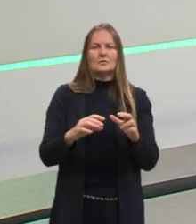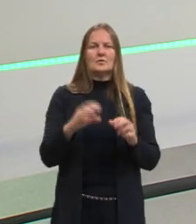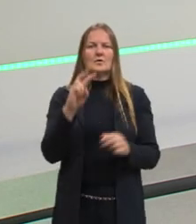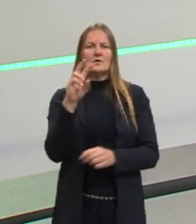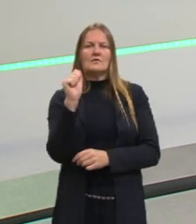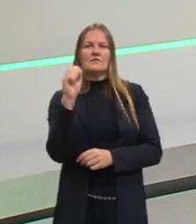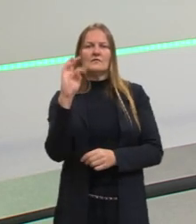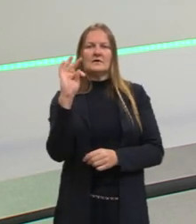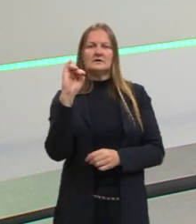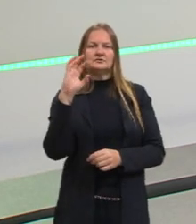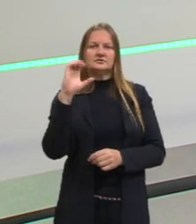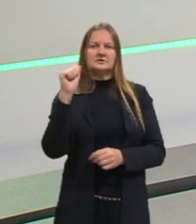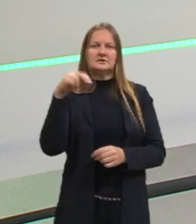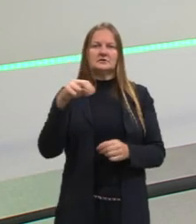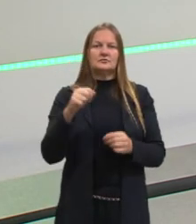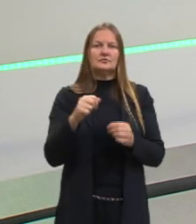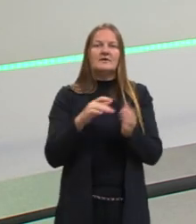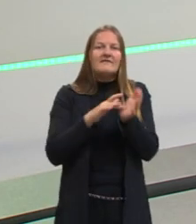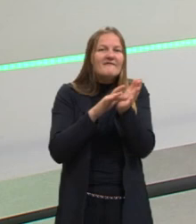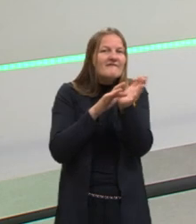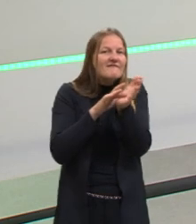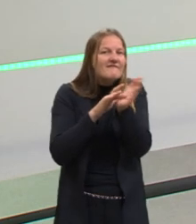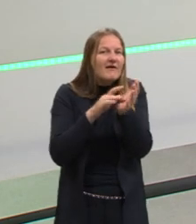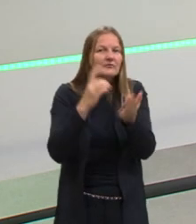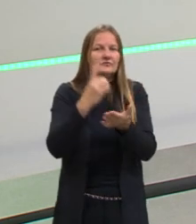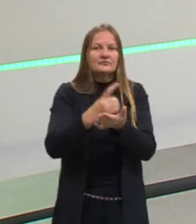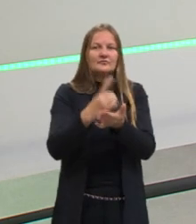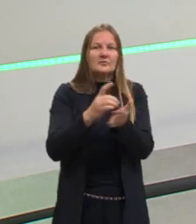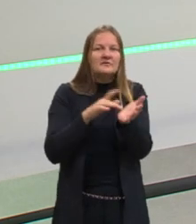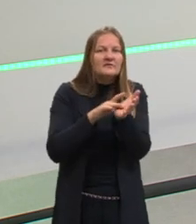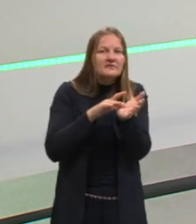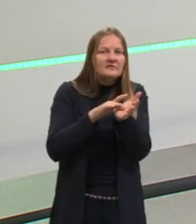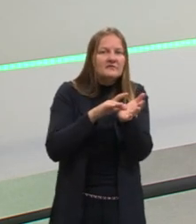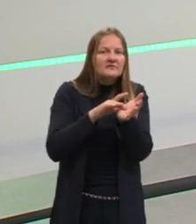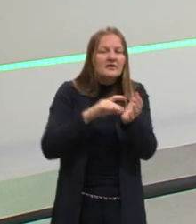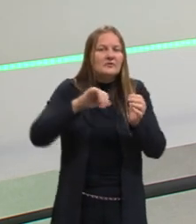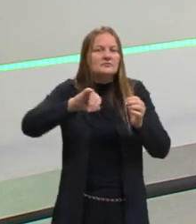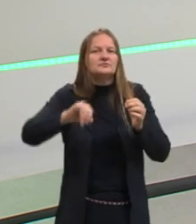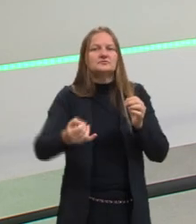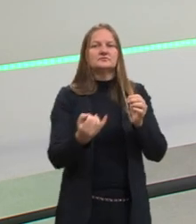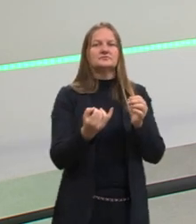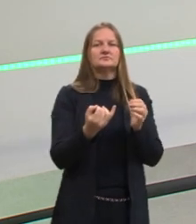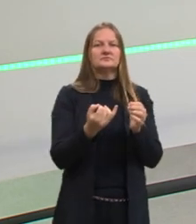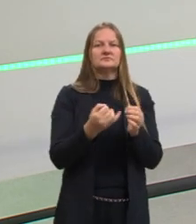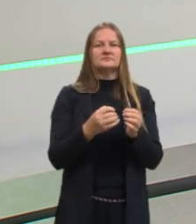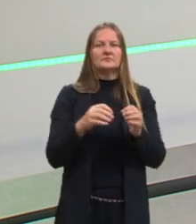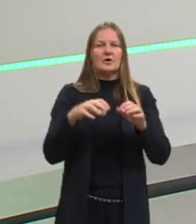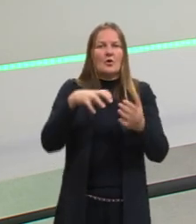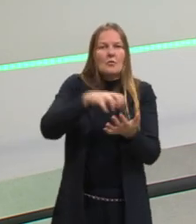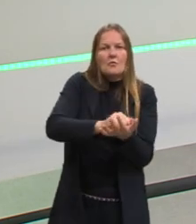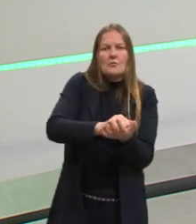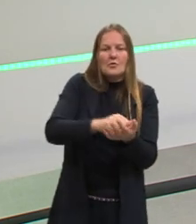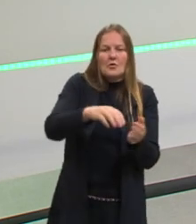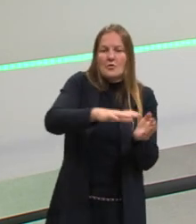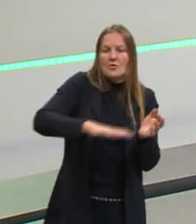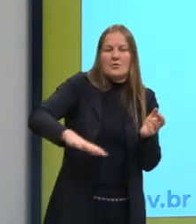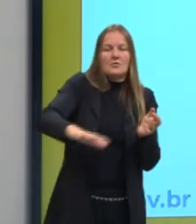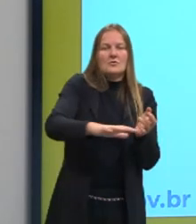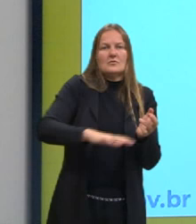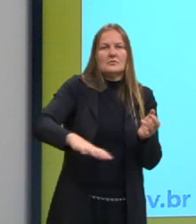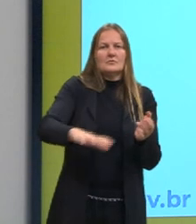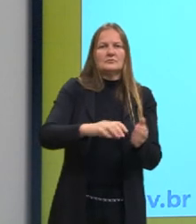ele é forjado, ele é falso. Ele foi feito para a Igreja para justificar o domínio sobre aquele território.